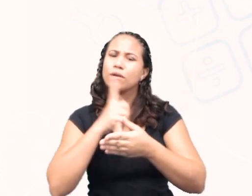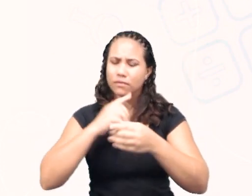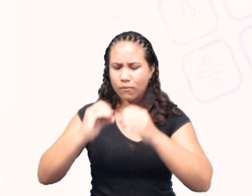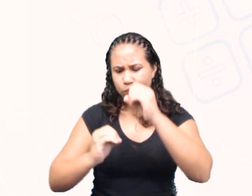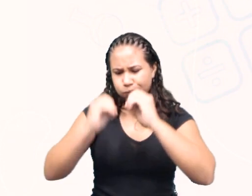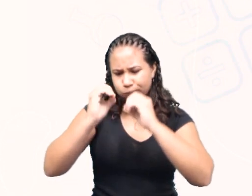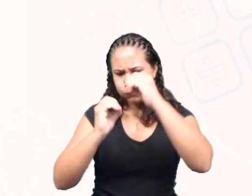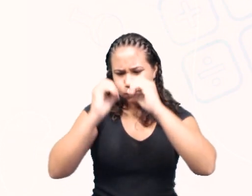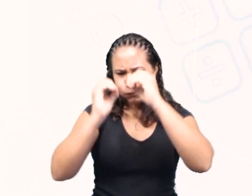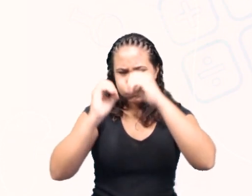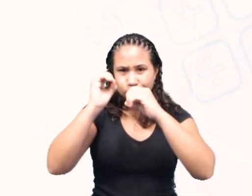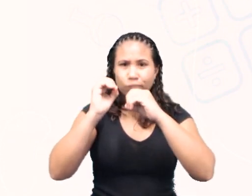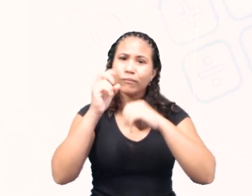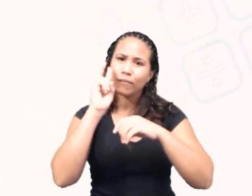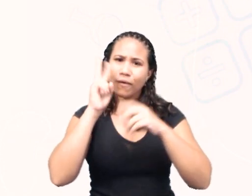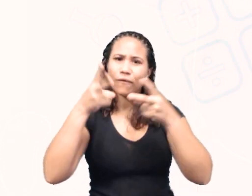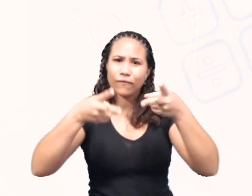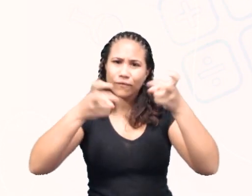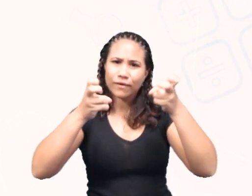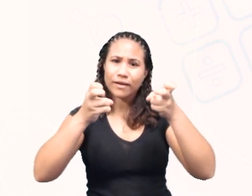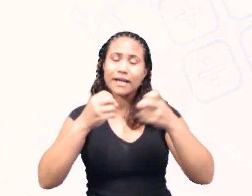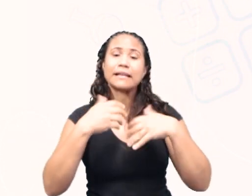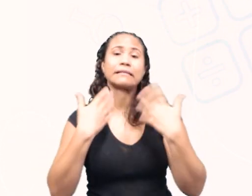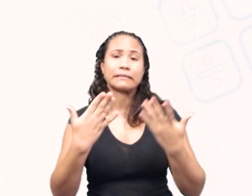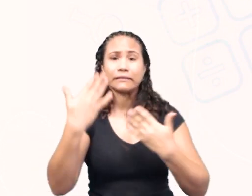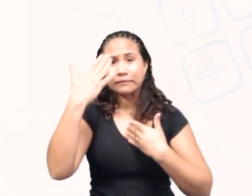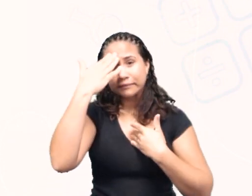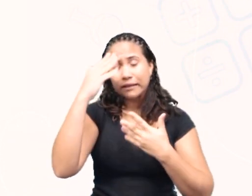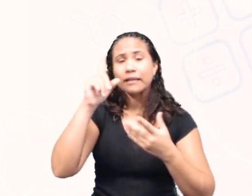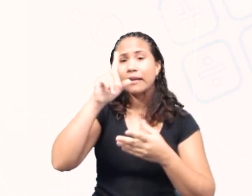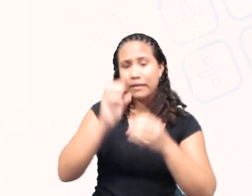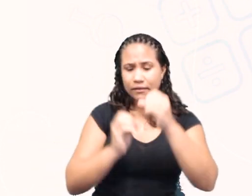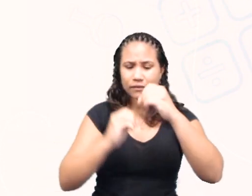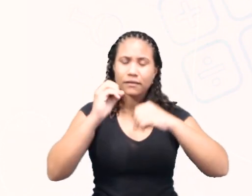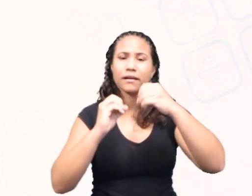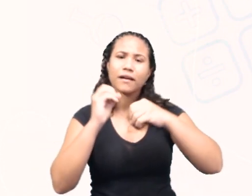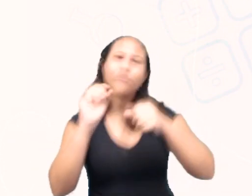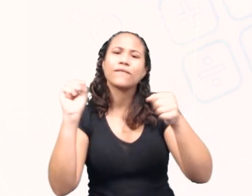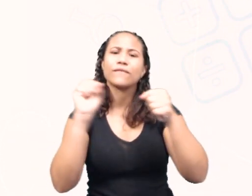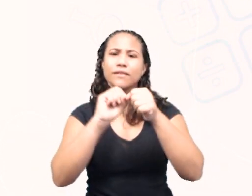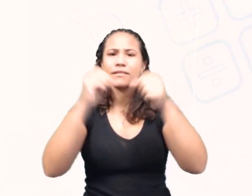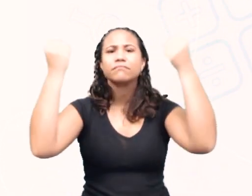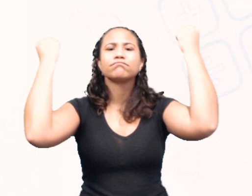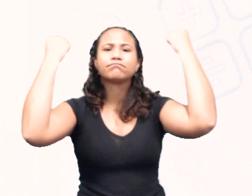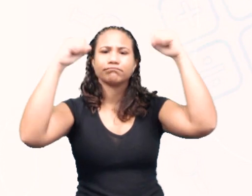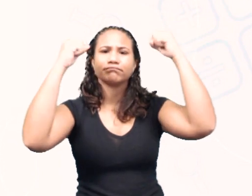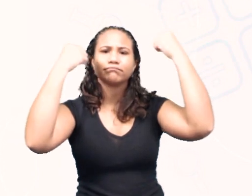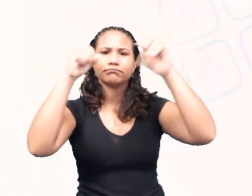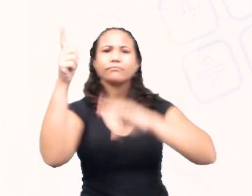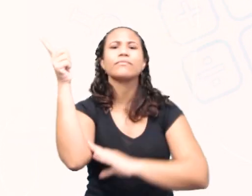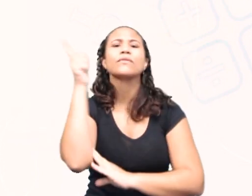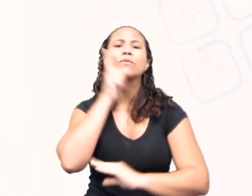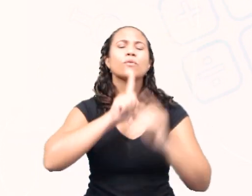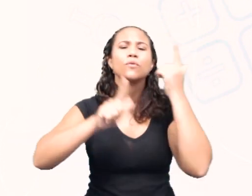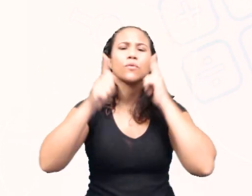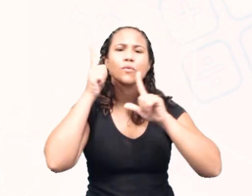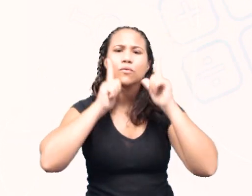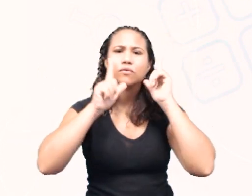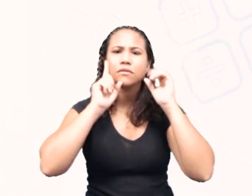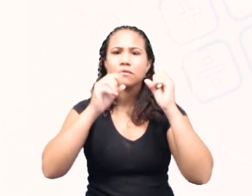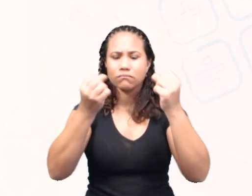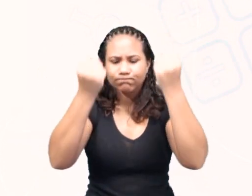Graças a ela, quem faz o exercício físico consegue levantar muitos